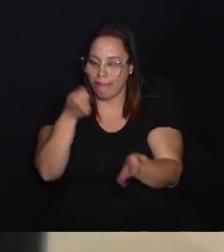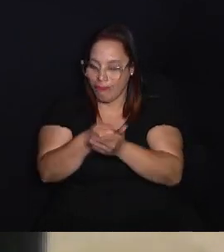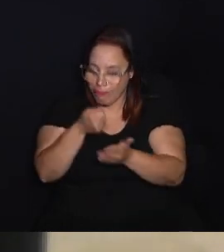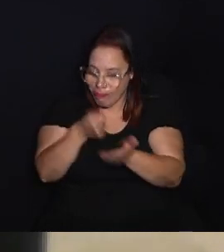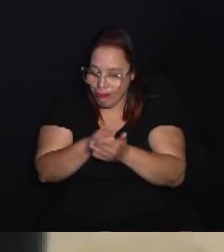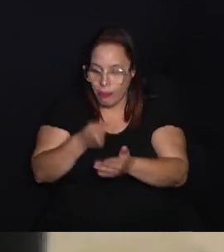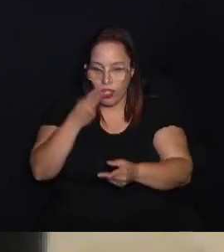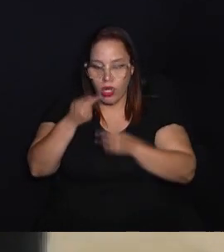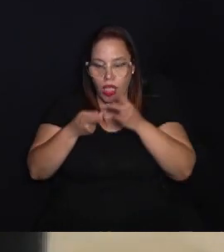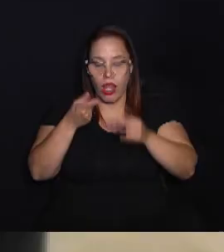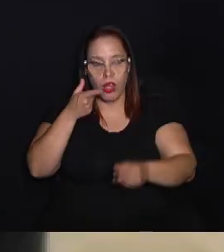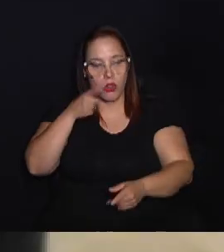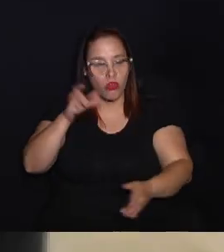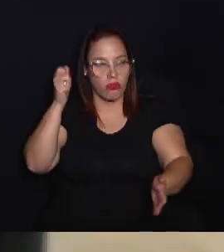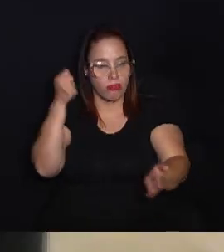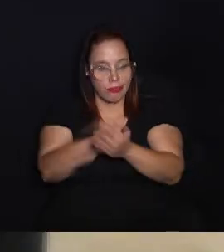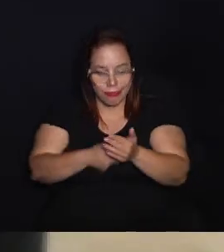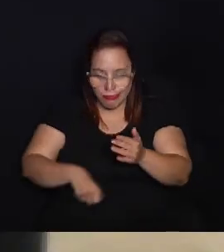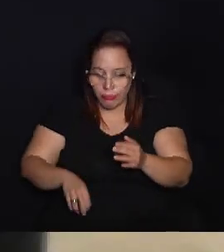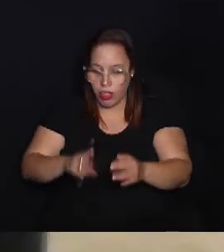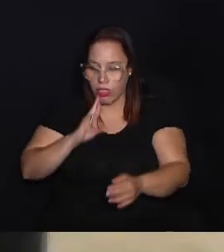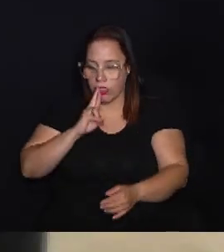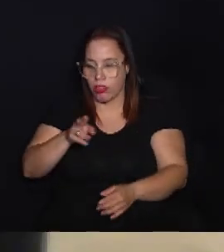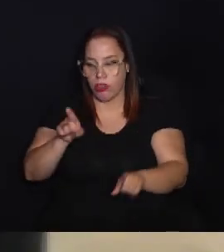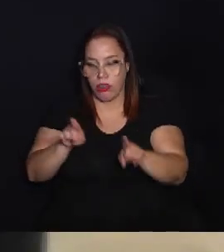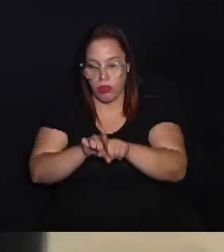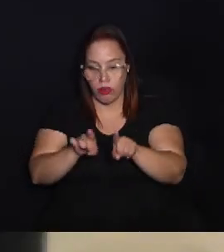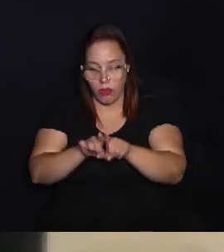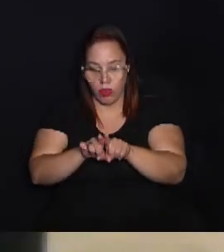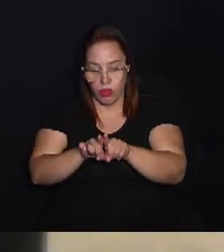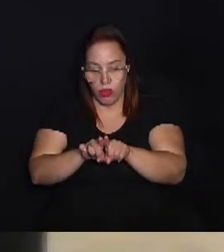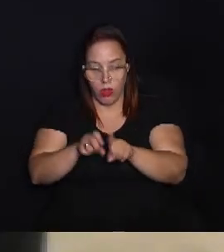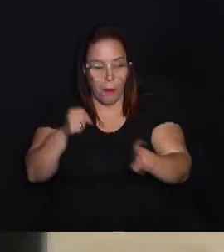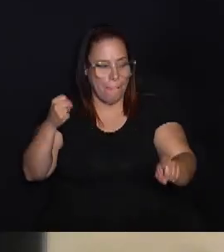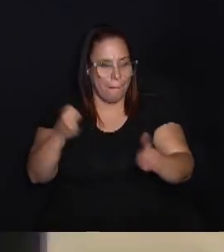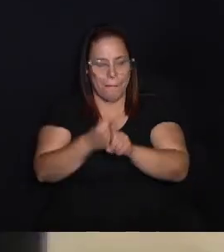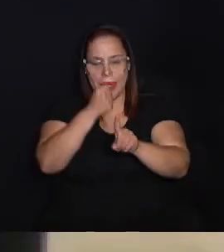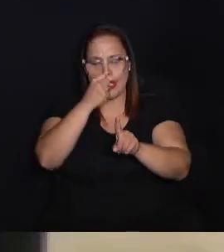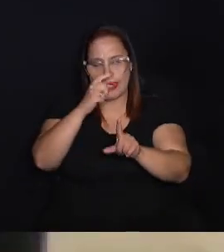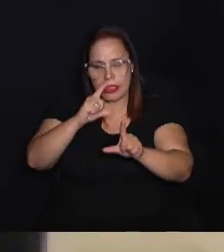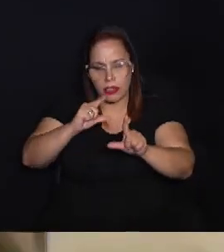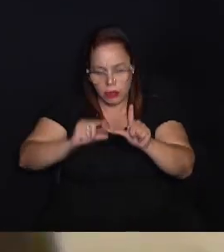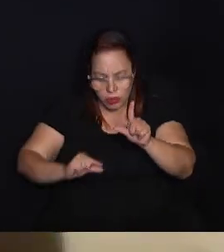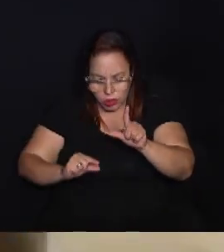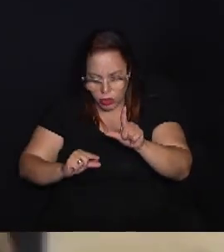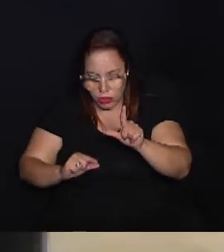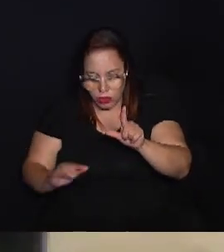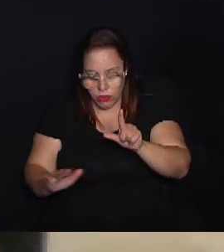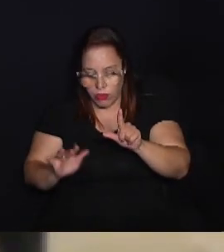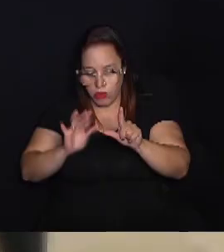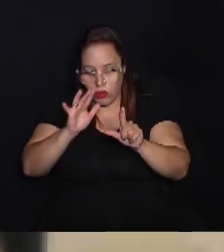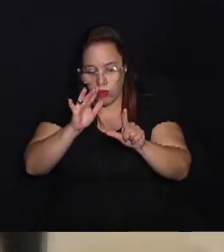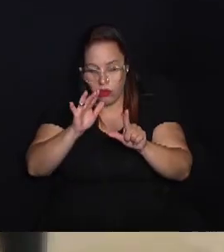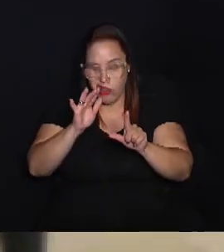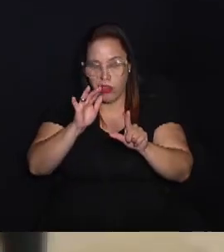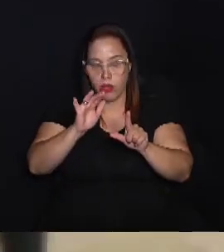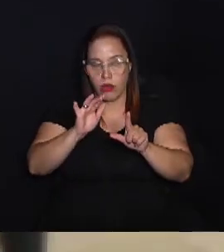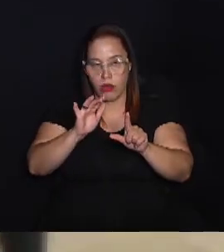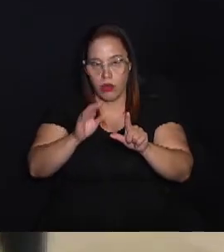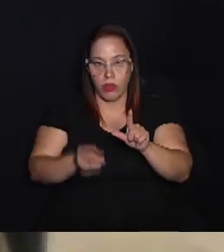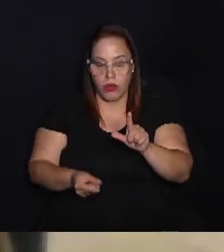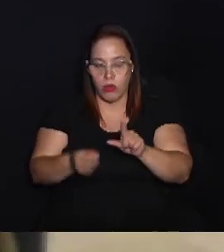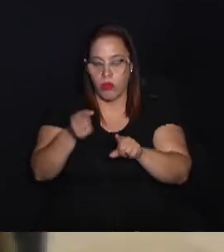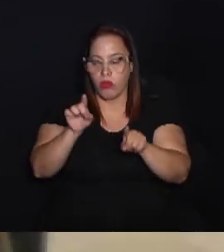efetivamente, o a gente fala, a gente consegue entregar em termos de resultados também. E com impacto em redução de volume. E a